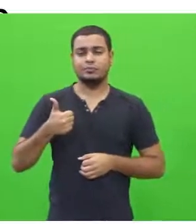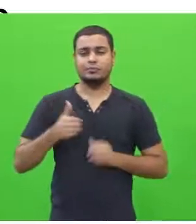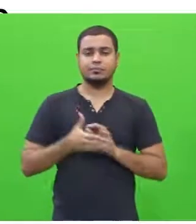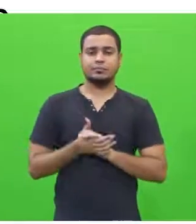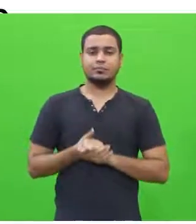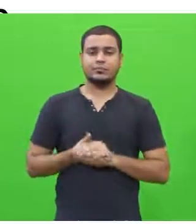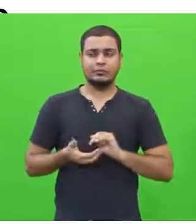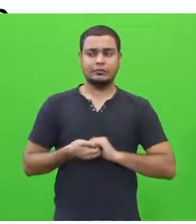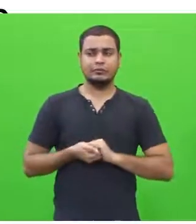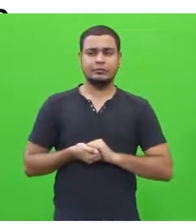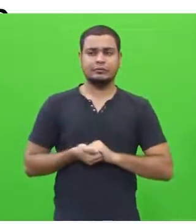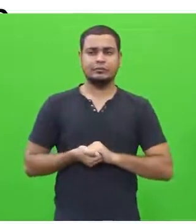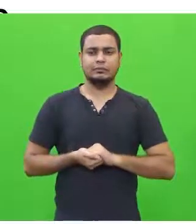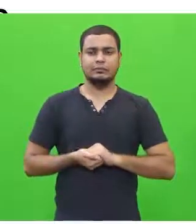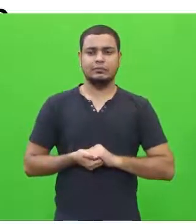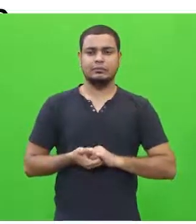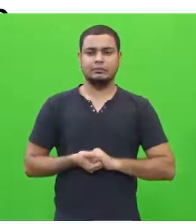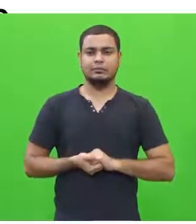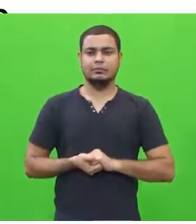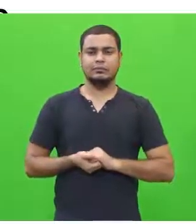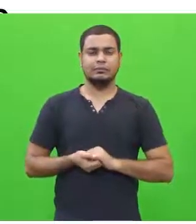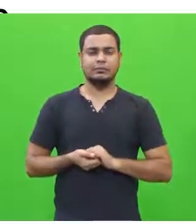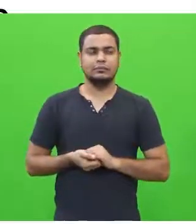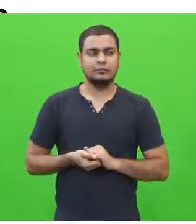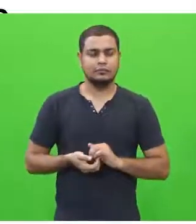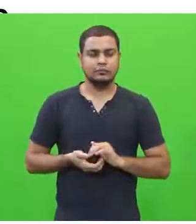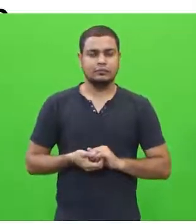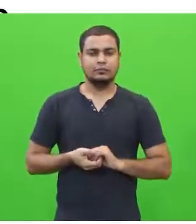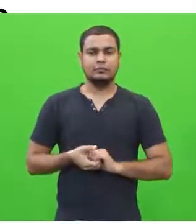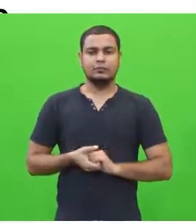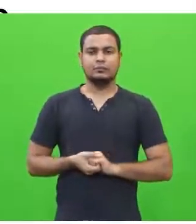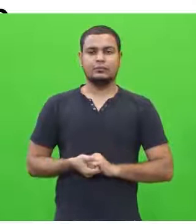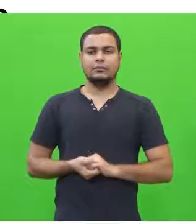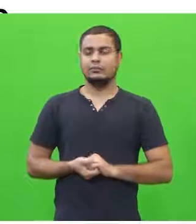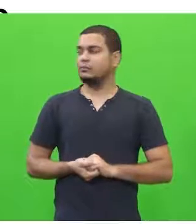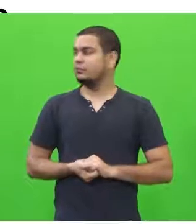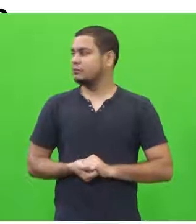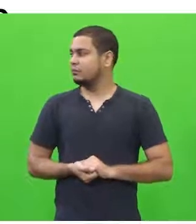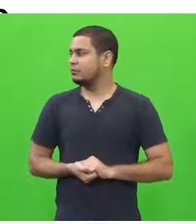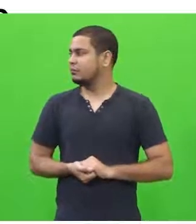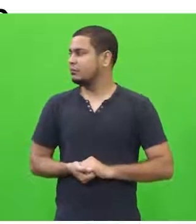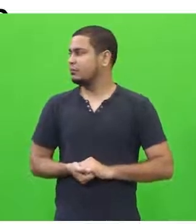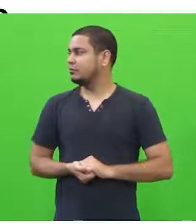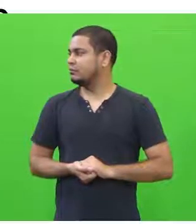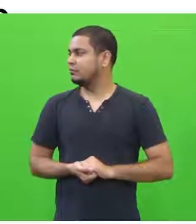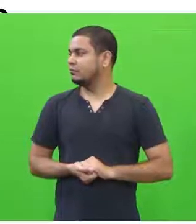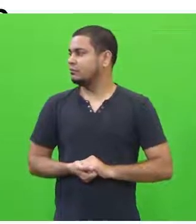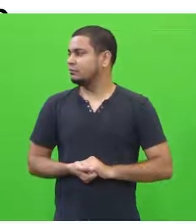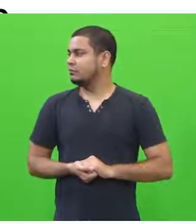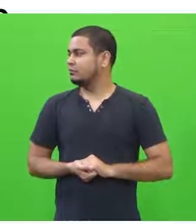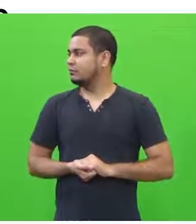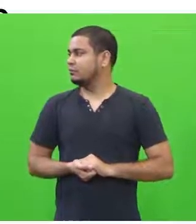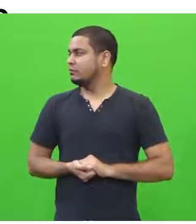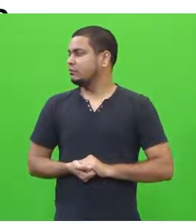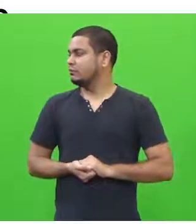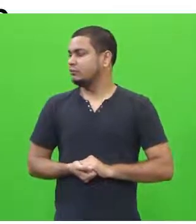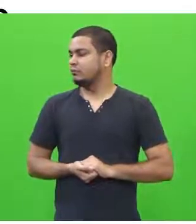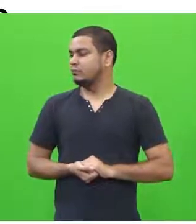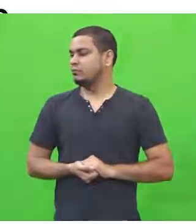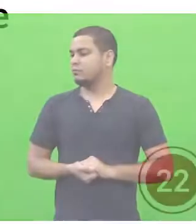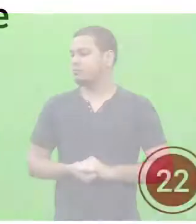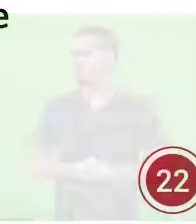do primeiro texto motivador, ele é dividido em três parágrafos. Então primeiro, ouçam por gentileza porque vai ajudá-los.